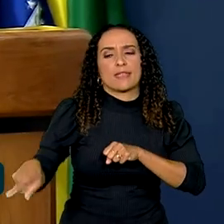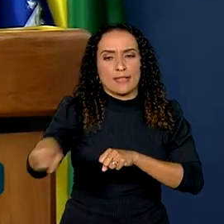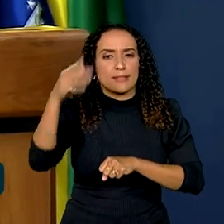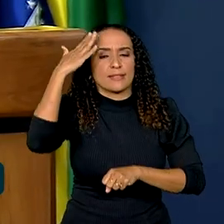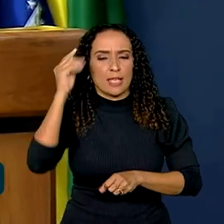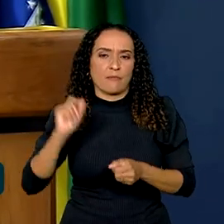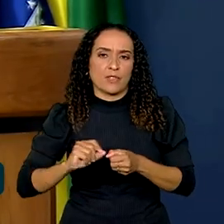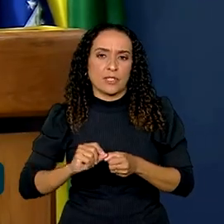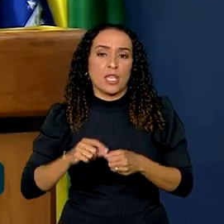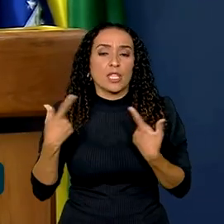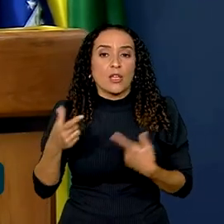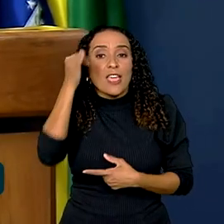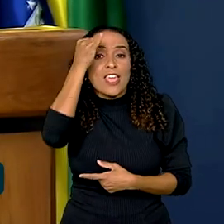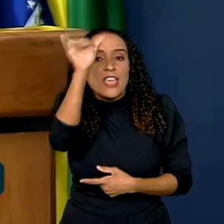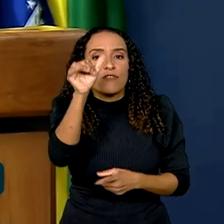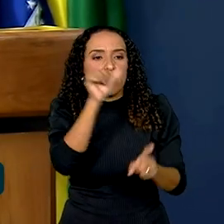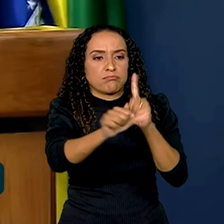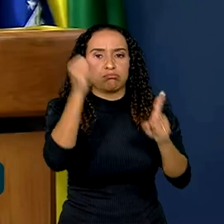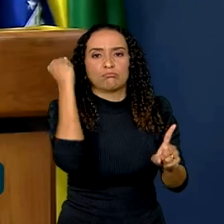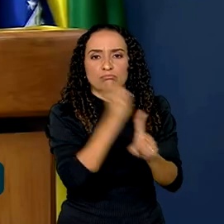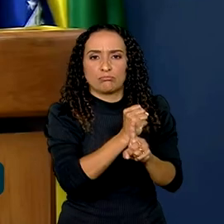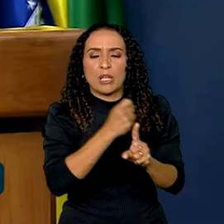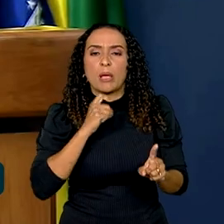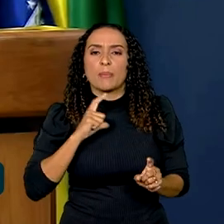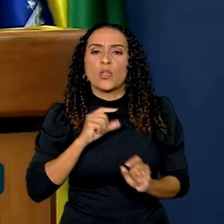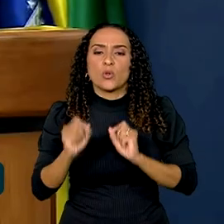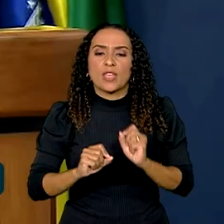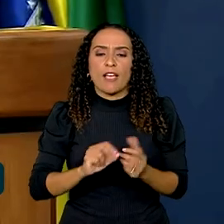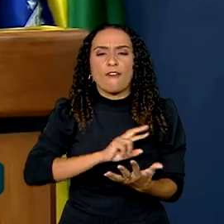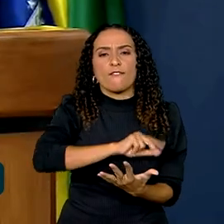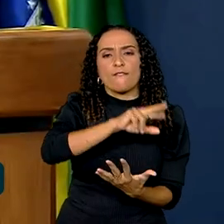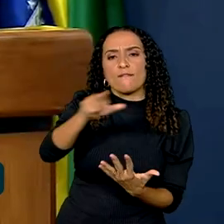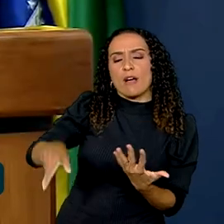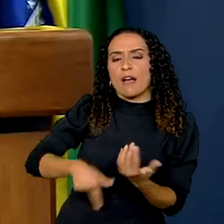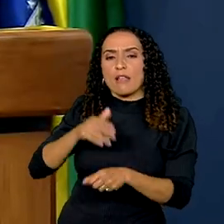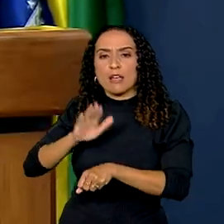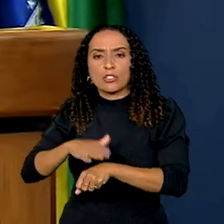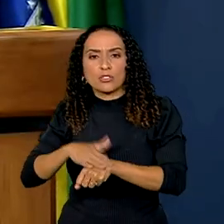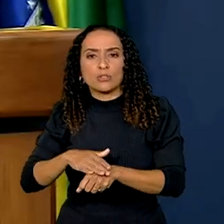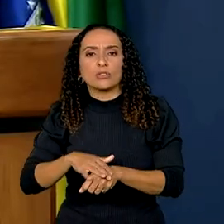prevenir o feminicídio, para nós tem várias ações que estão colocadas.